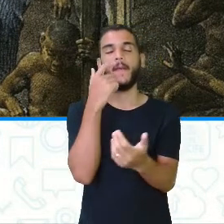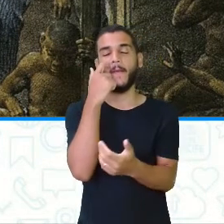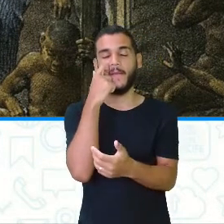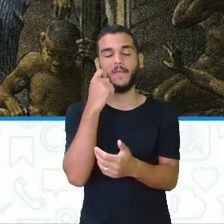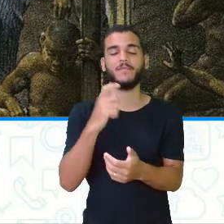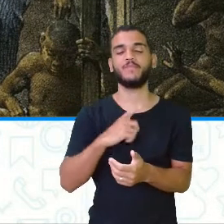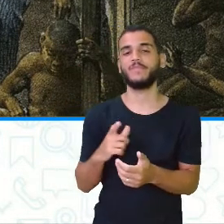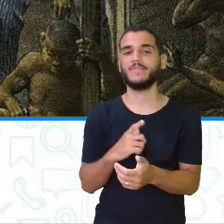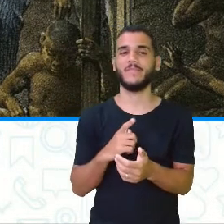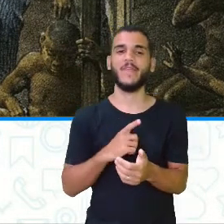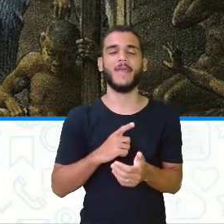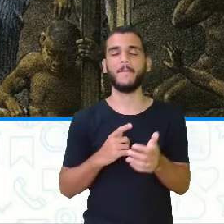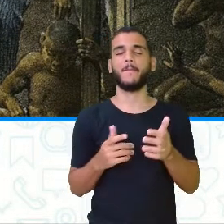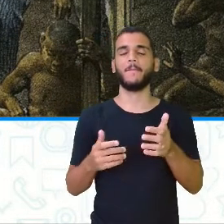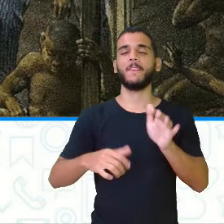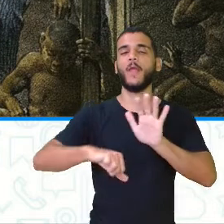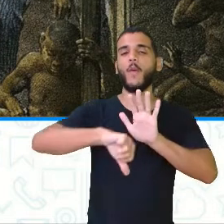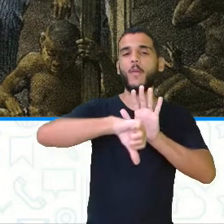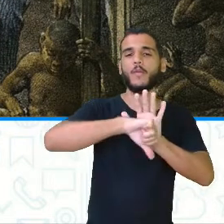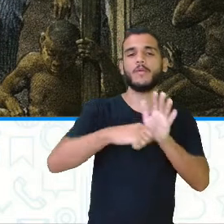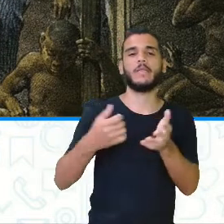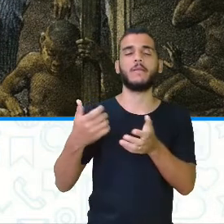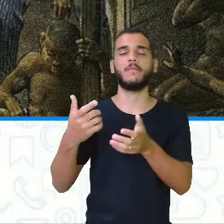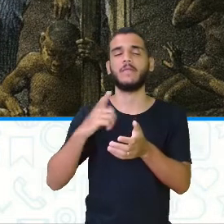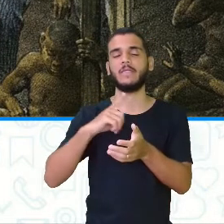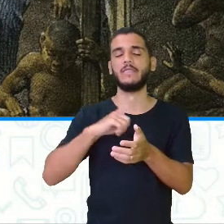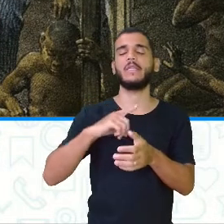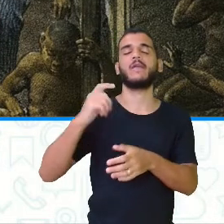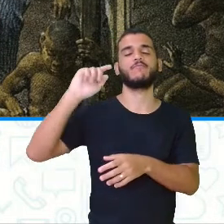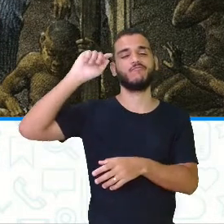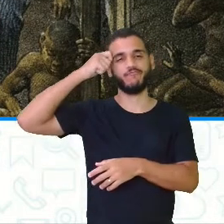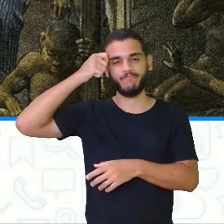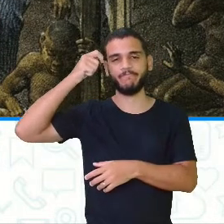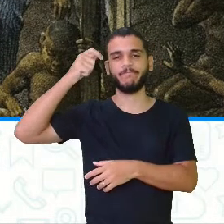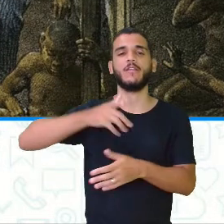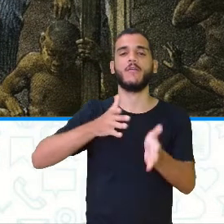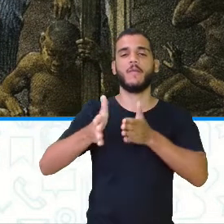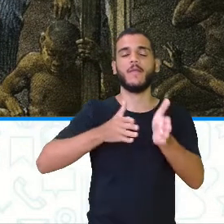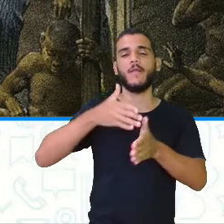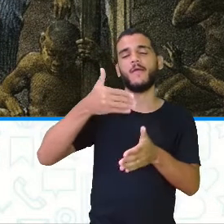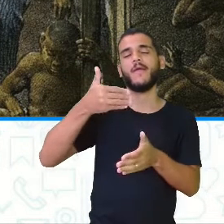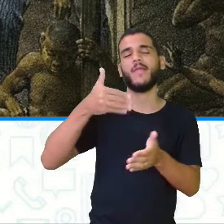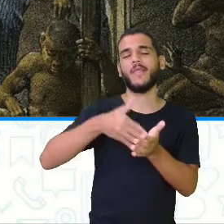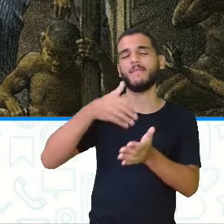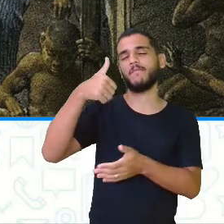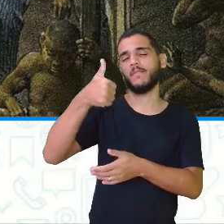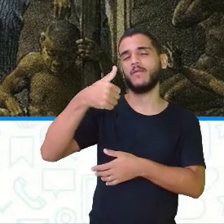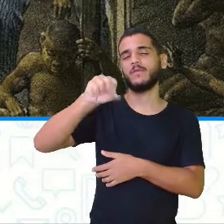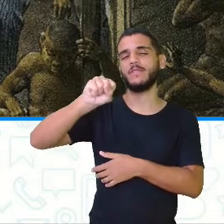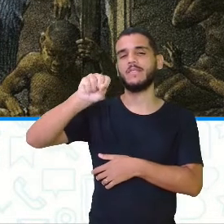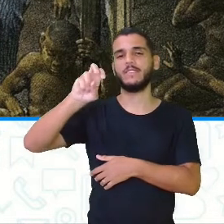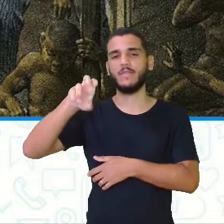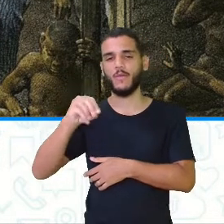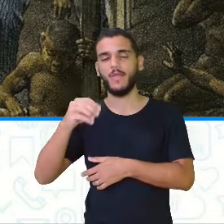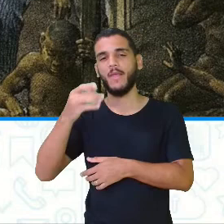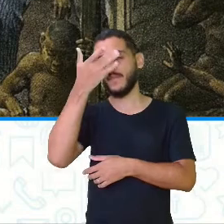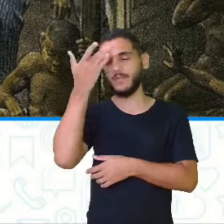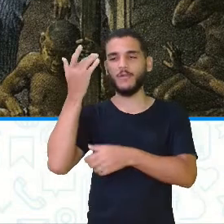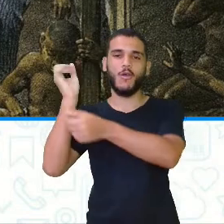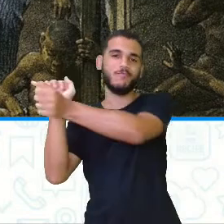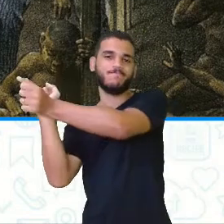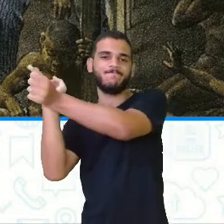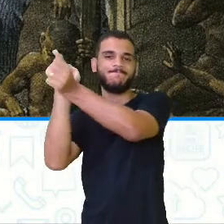entre meados do século XVI até a sustição, em 1850, muitas pessoas da África foram trazidas ao Brasil